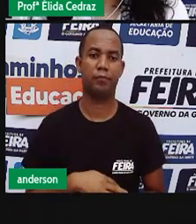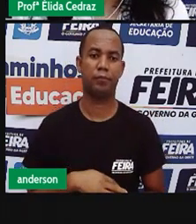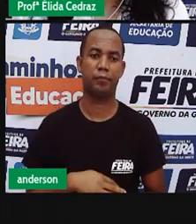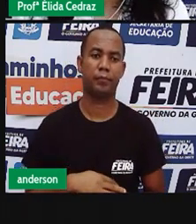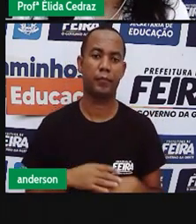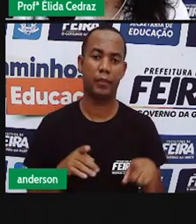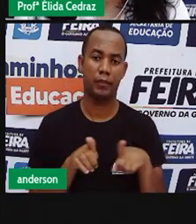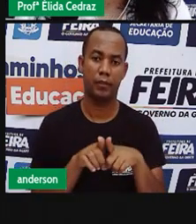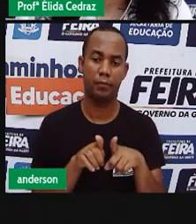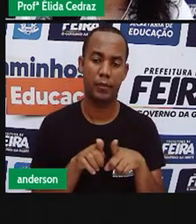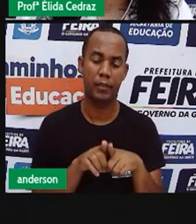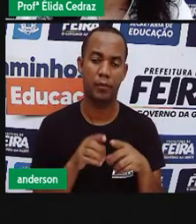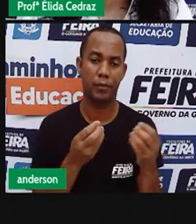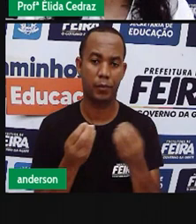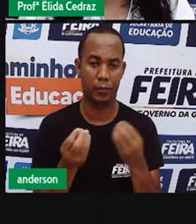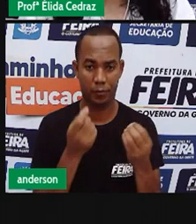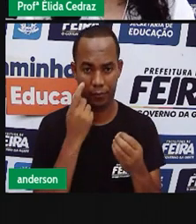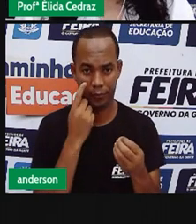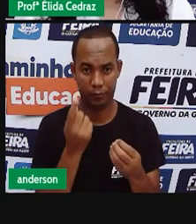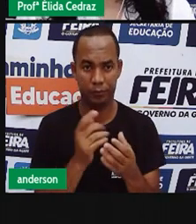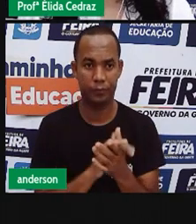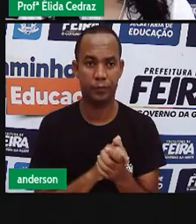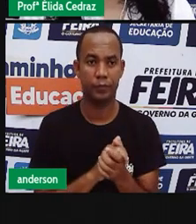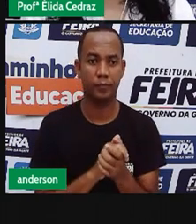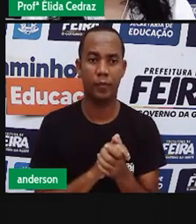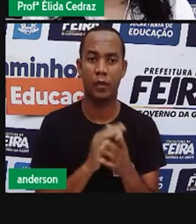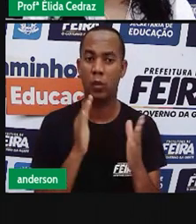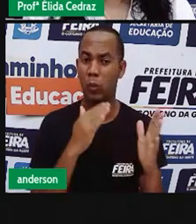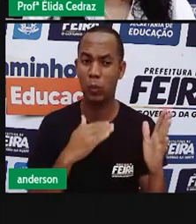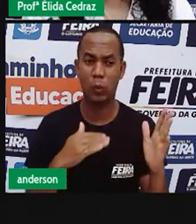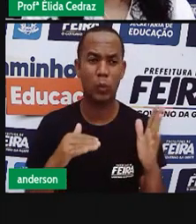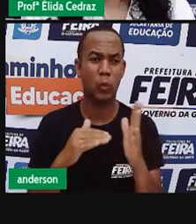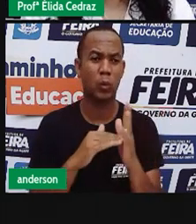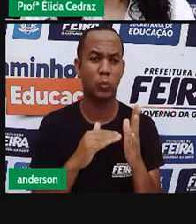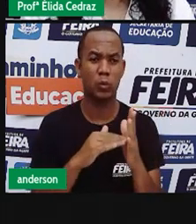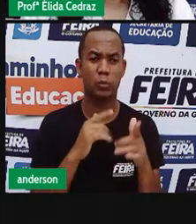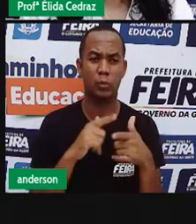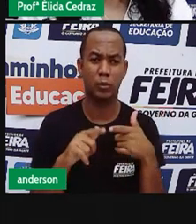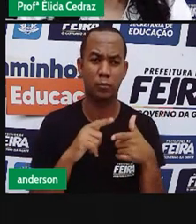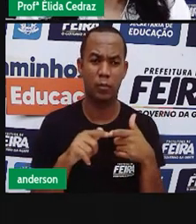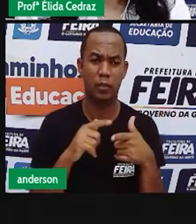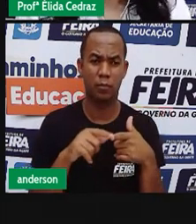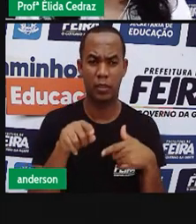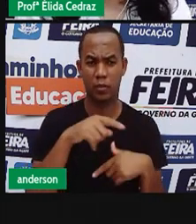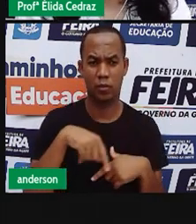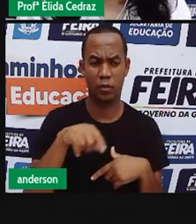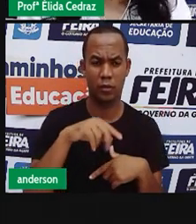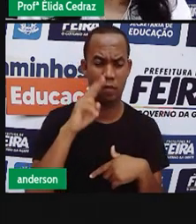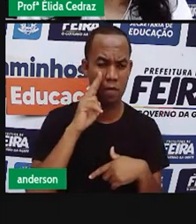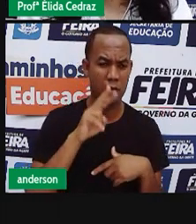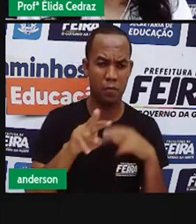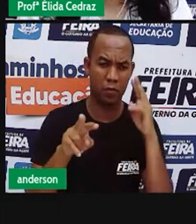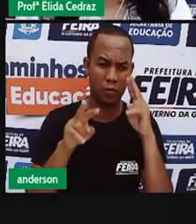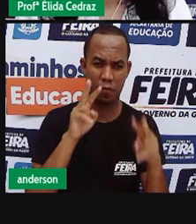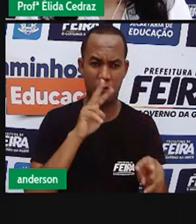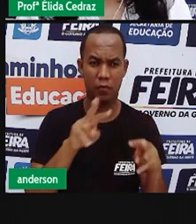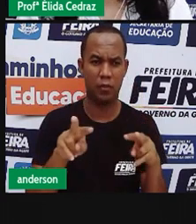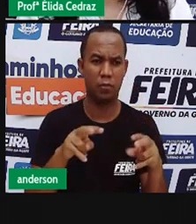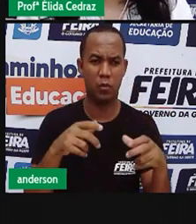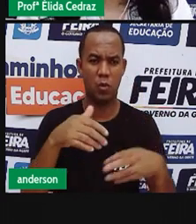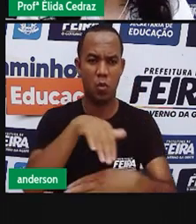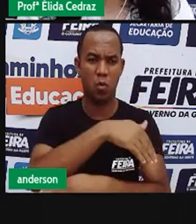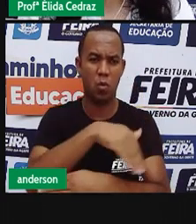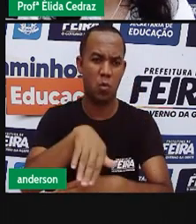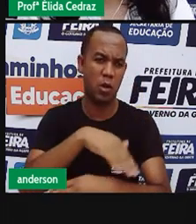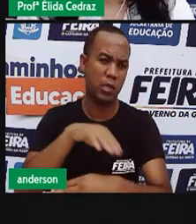seu próprio bem-estar. Olha só, todos esses problemas que nós vimos aí, ruas nos buracados, ruas com lixo,